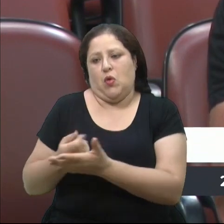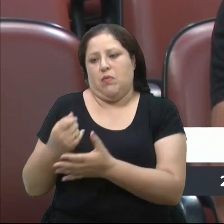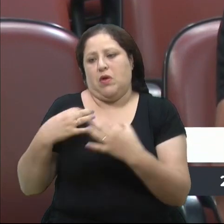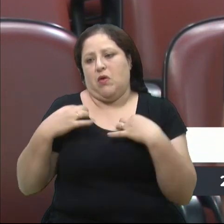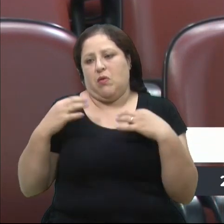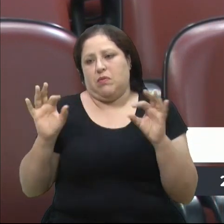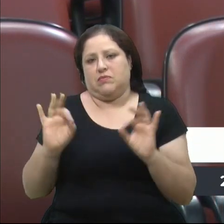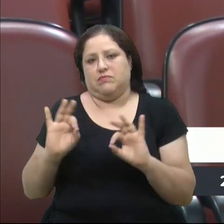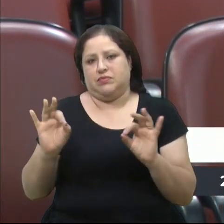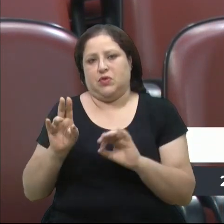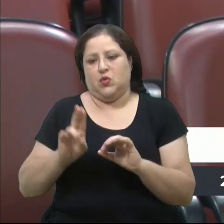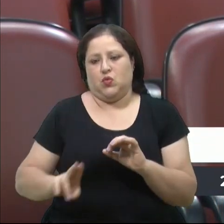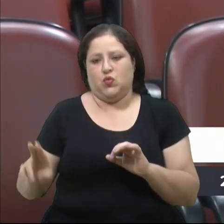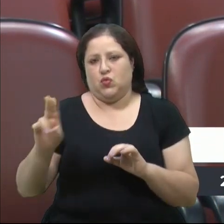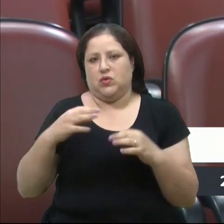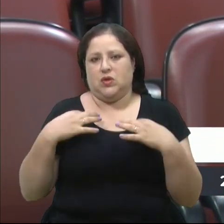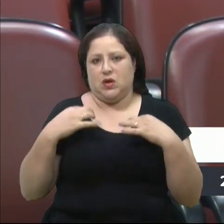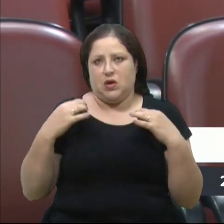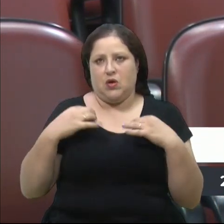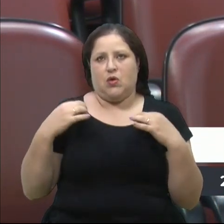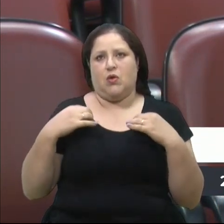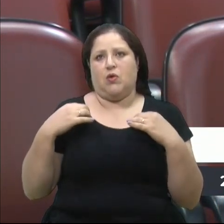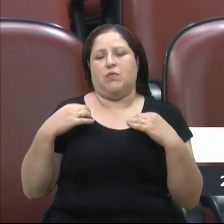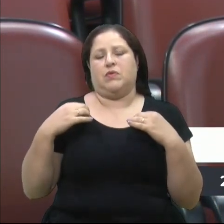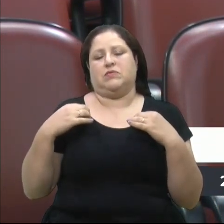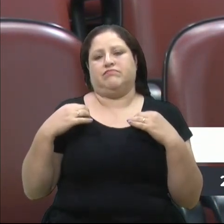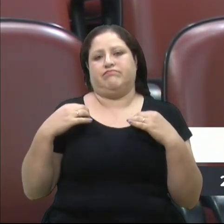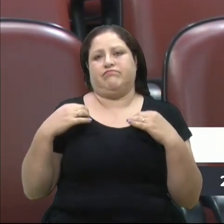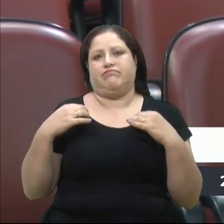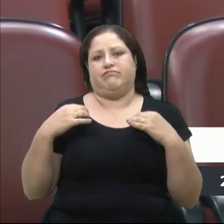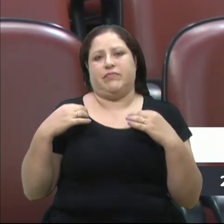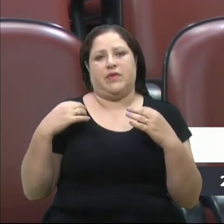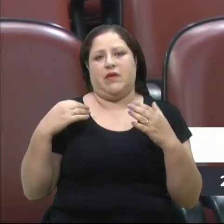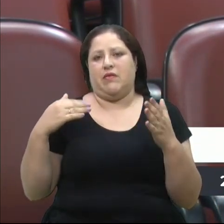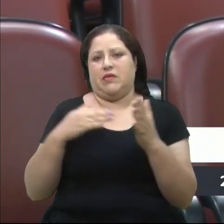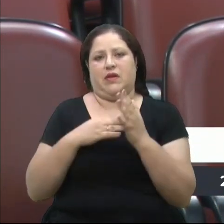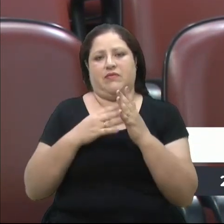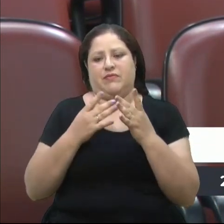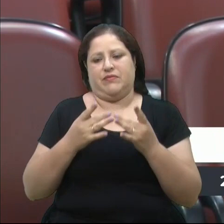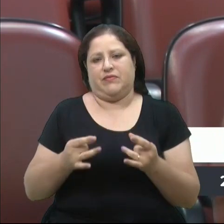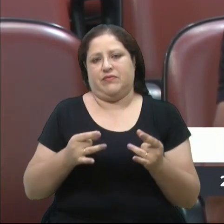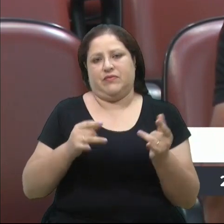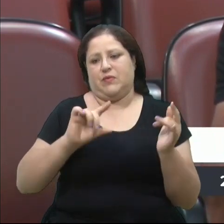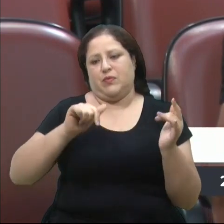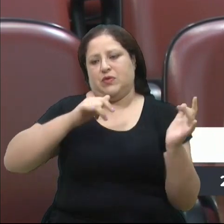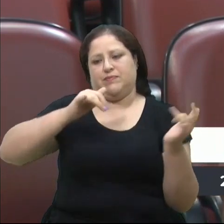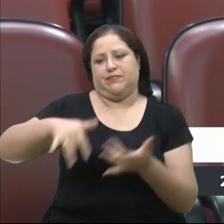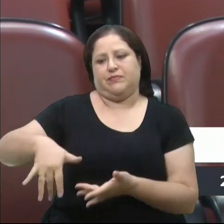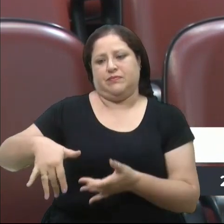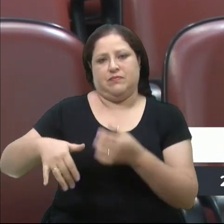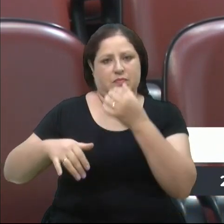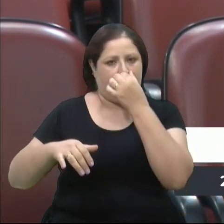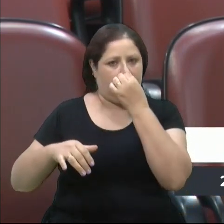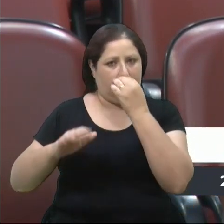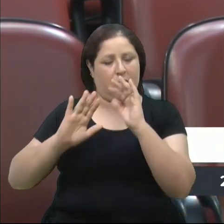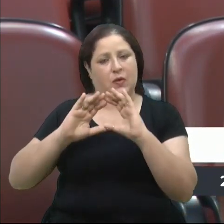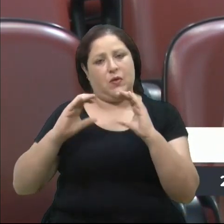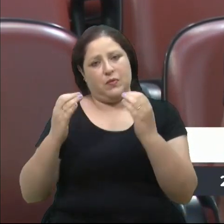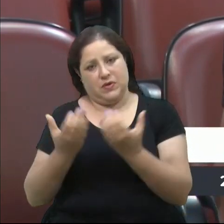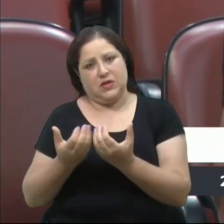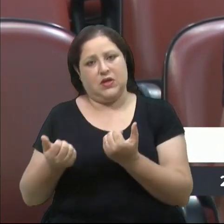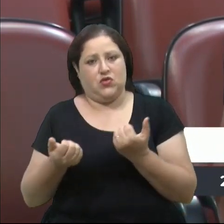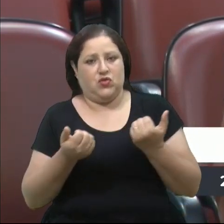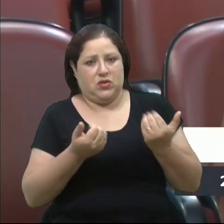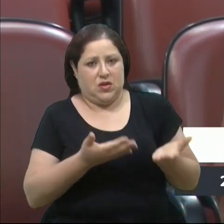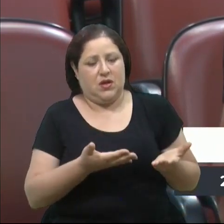eles usam a roupa até aquela roupa se acabar ali, eles largam num cantinho, a comunidade coloca outras